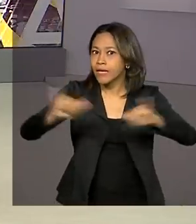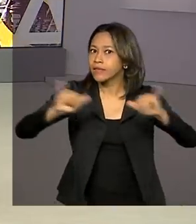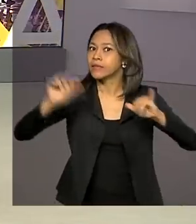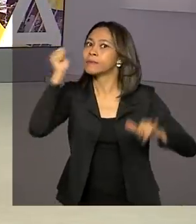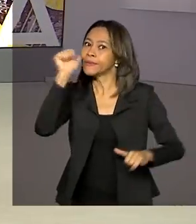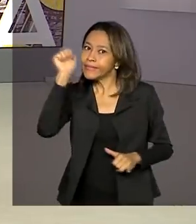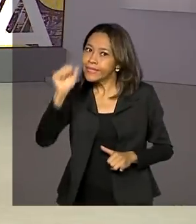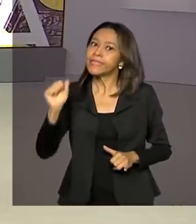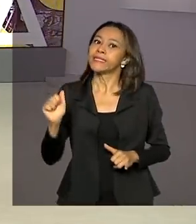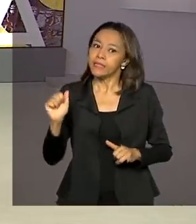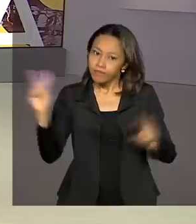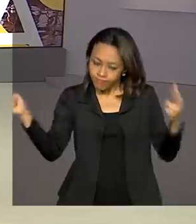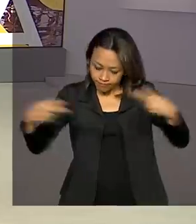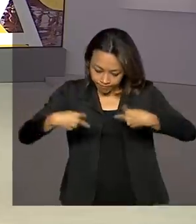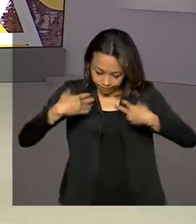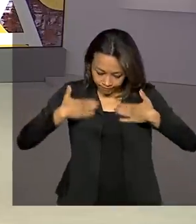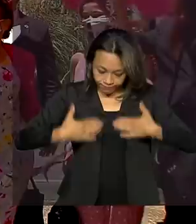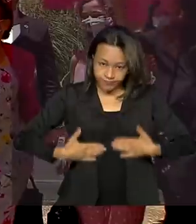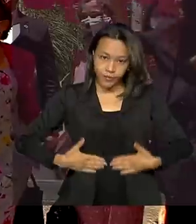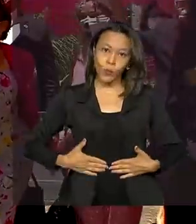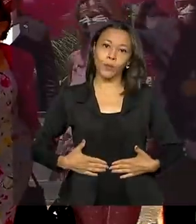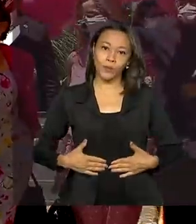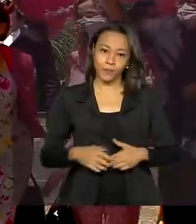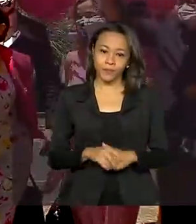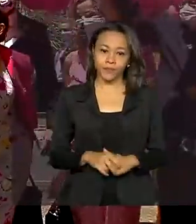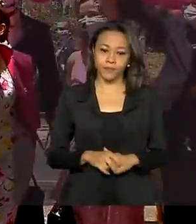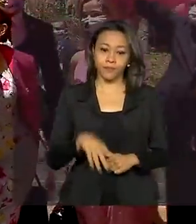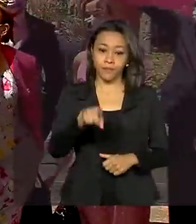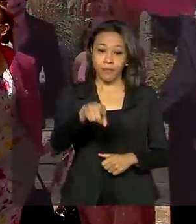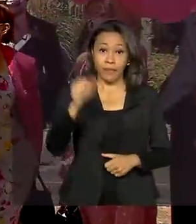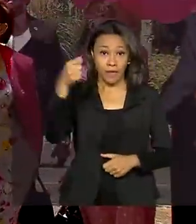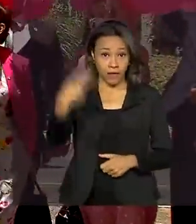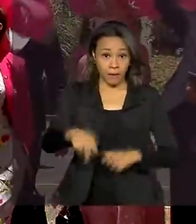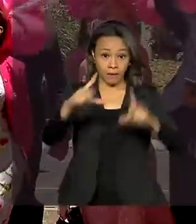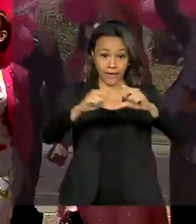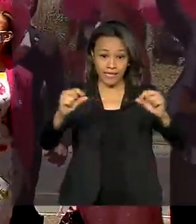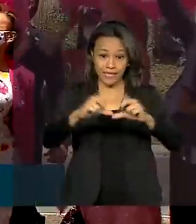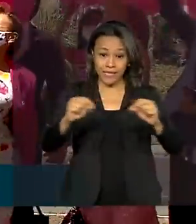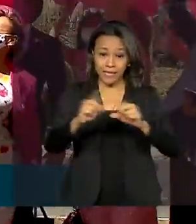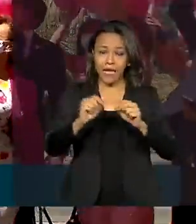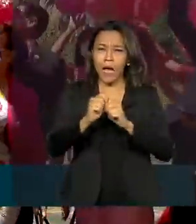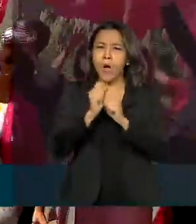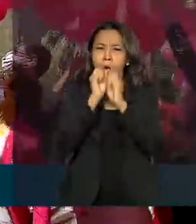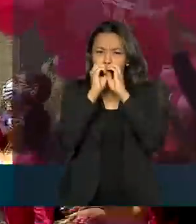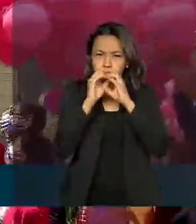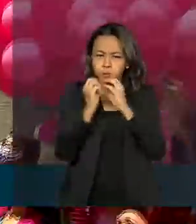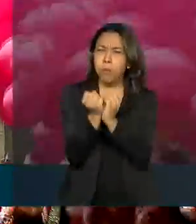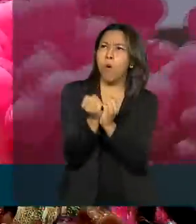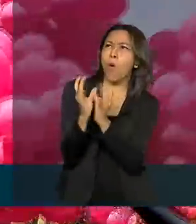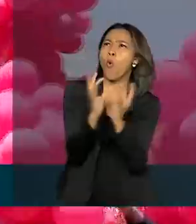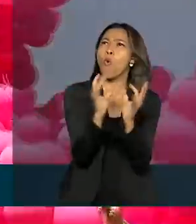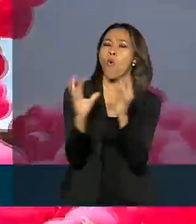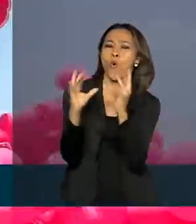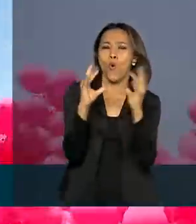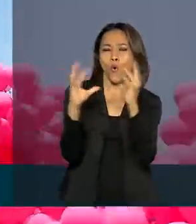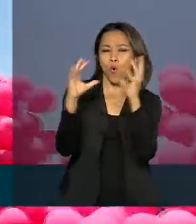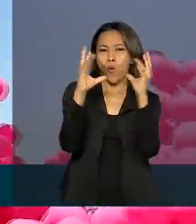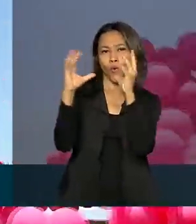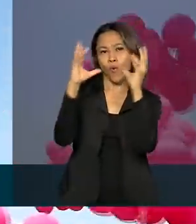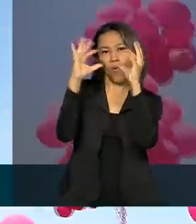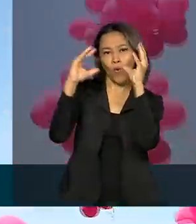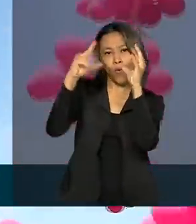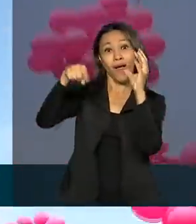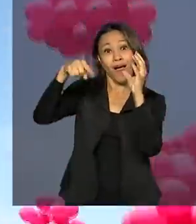atentas ao próprio corpo. Em Brasília, uma chuva de balões marcou o lançamento da campanha